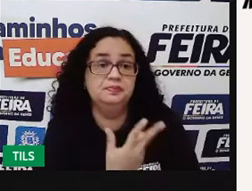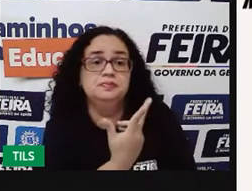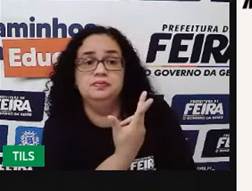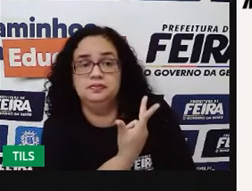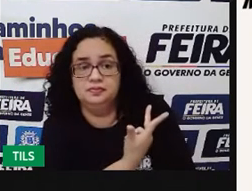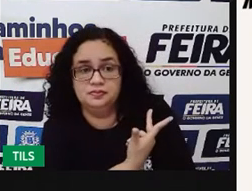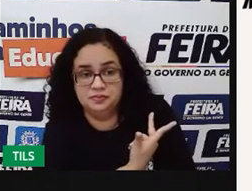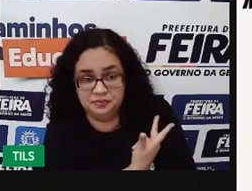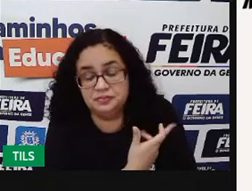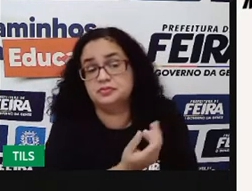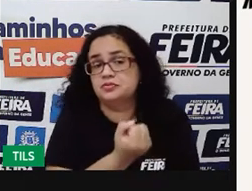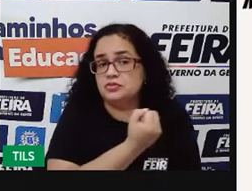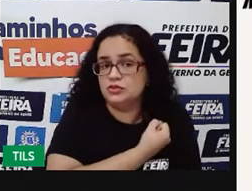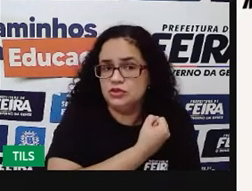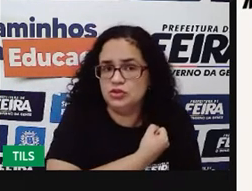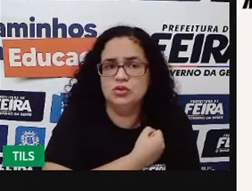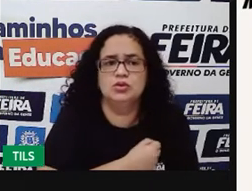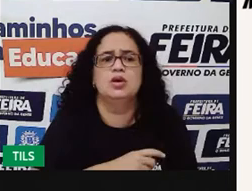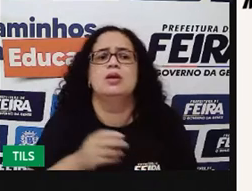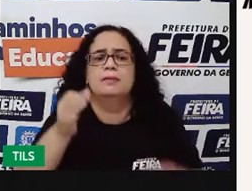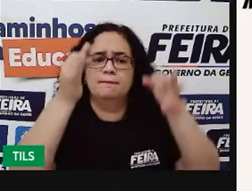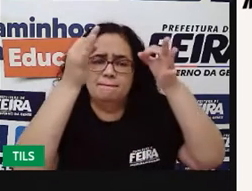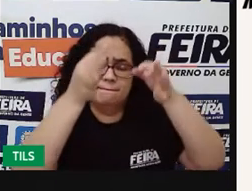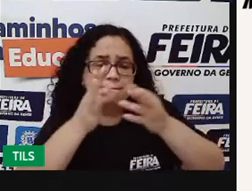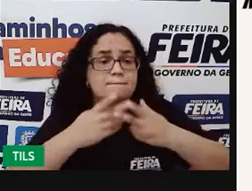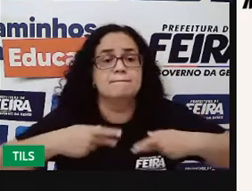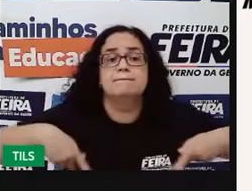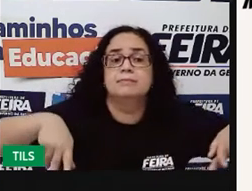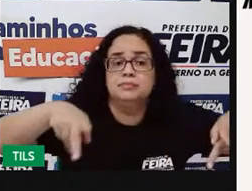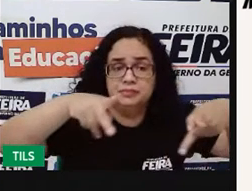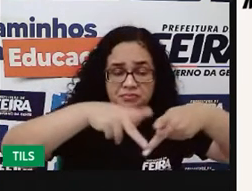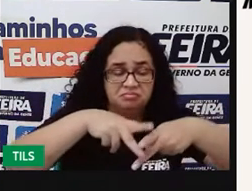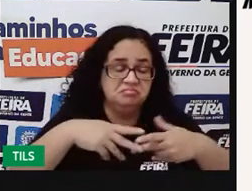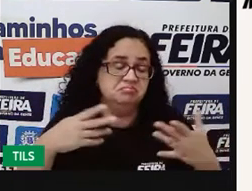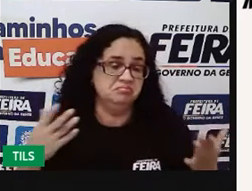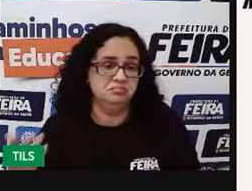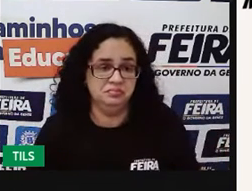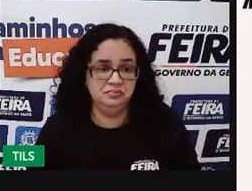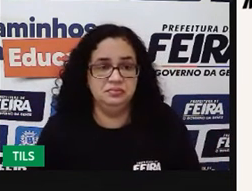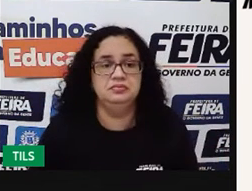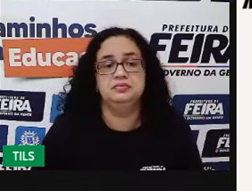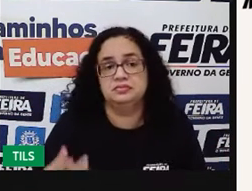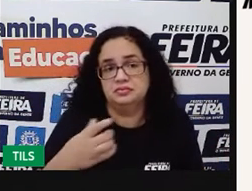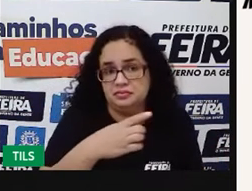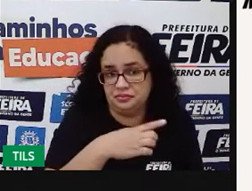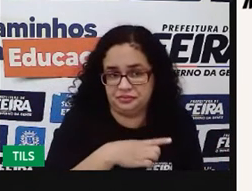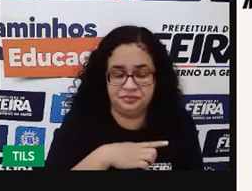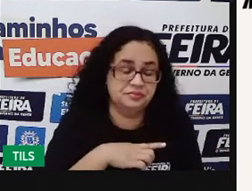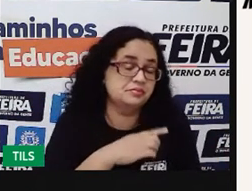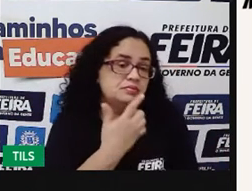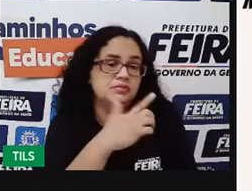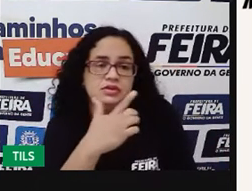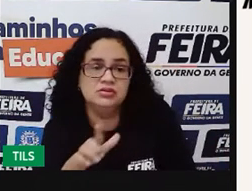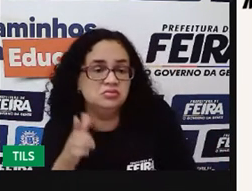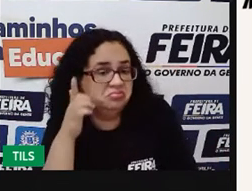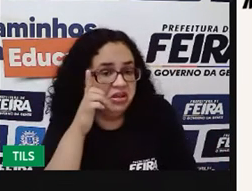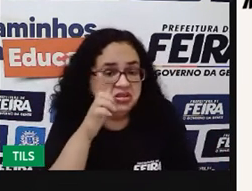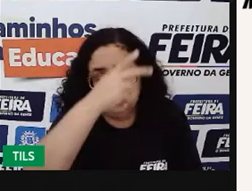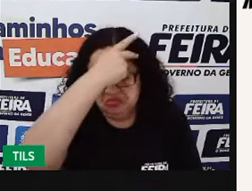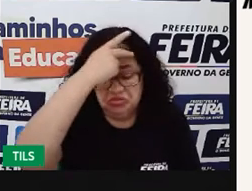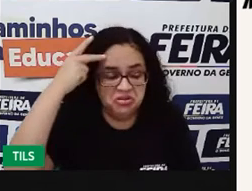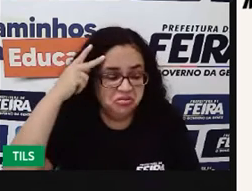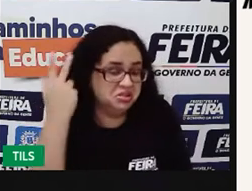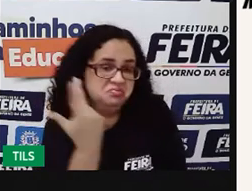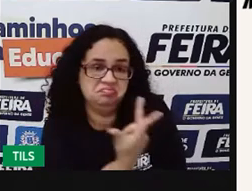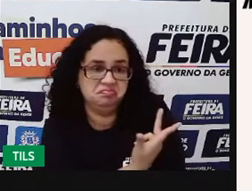alcançando o número ideal da população e a gente, no momento, infelizmente, a gente tem percebido que não tem alcançado, né?